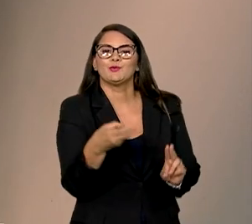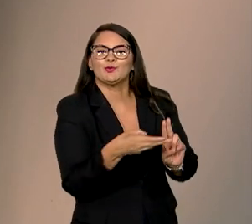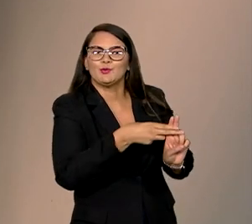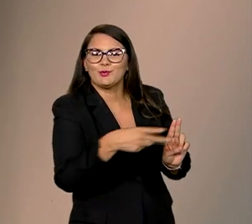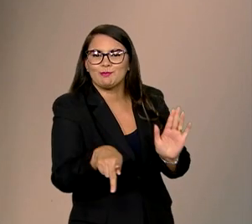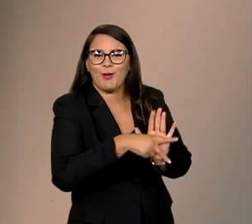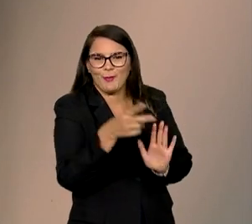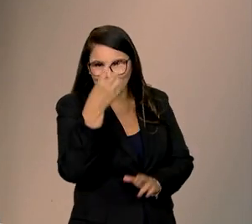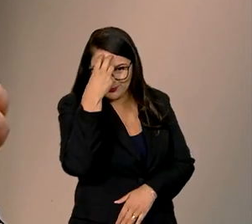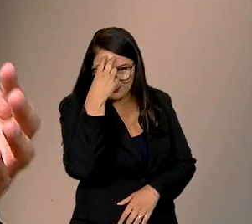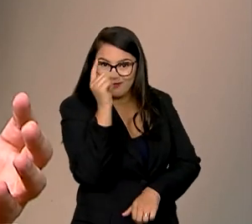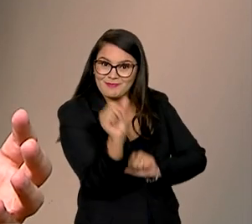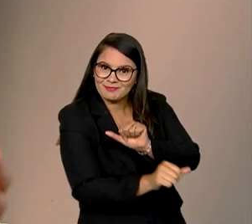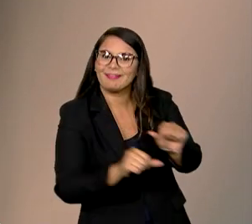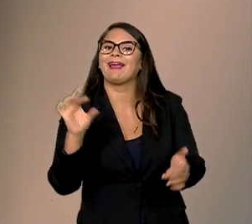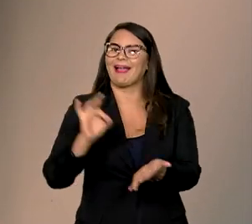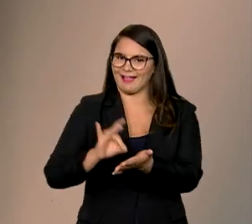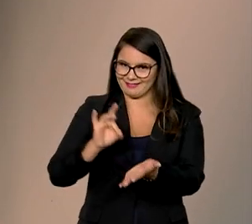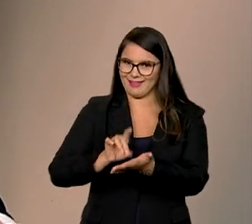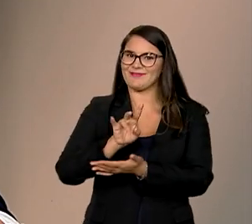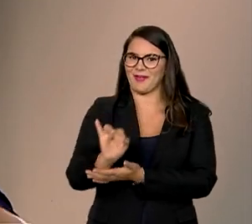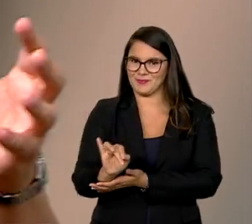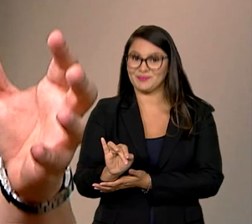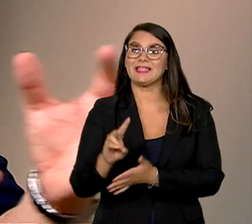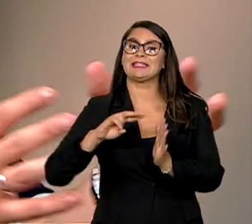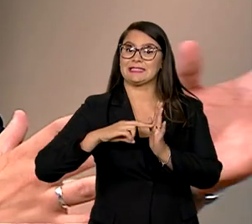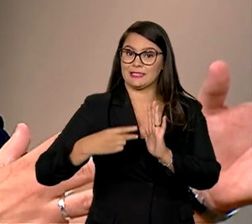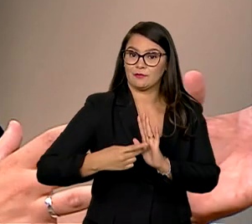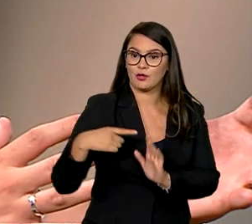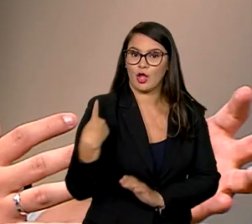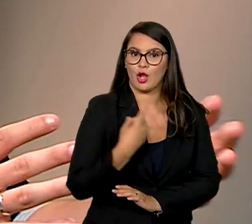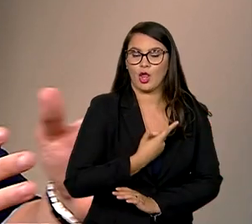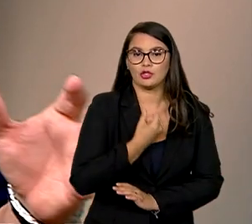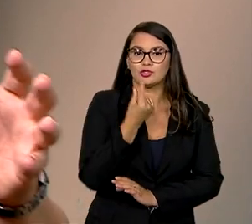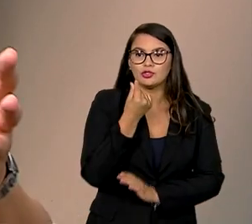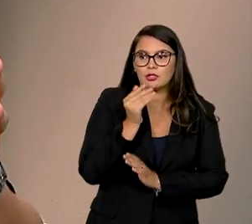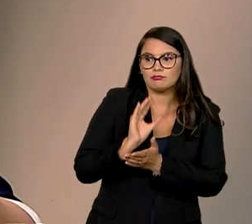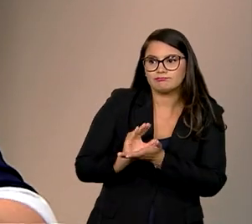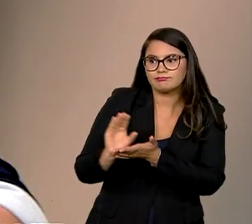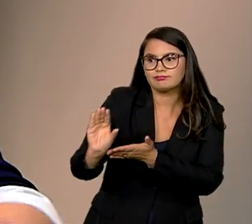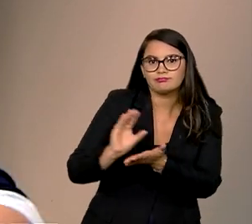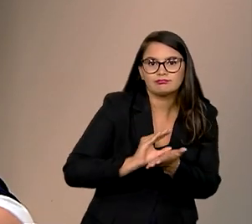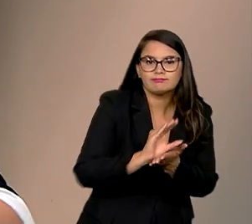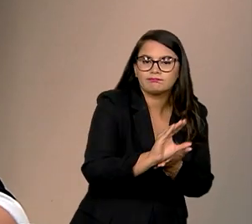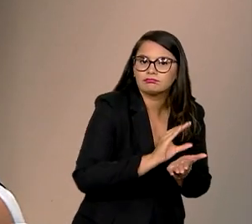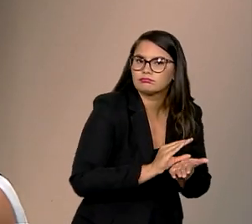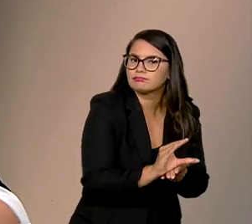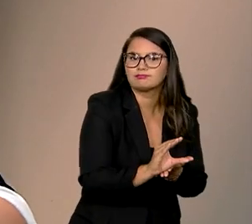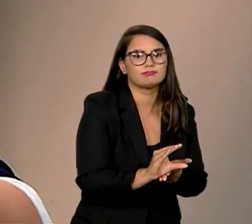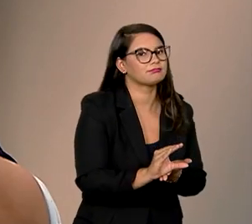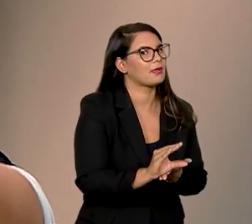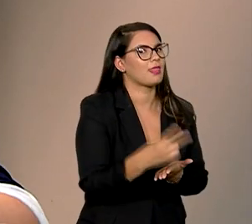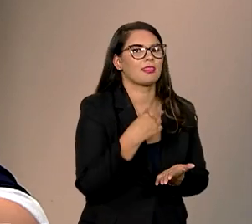poder se transformar em realidade. Isso significa que a gente, quando transfere esses recursos, e esse recurso não pode ser